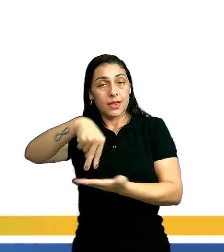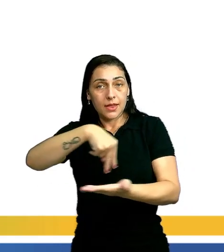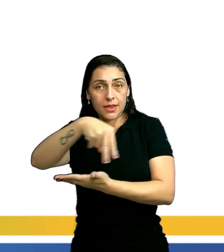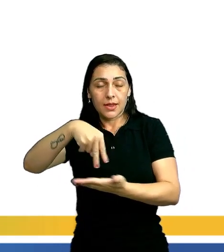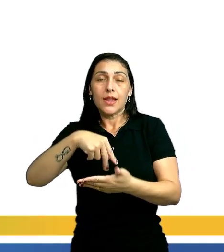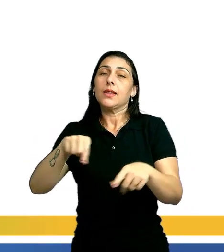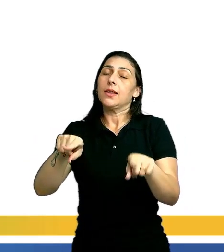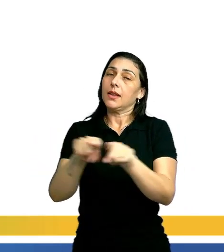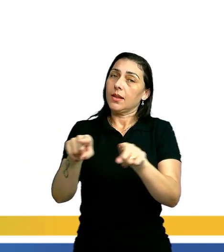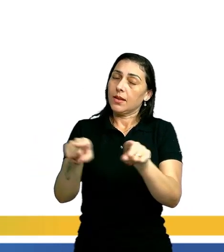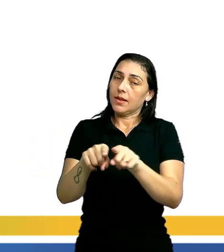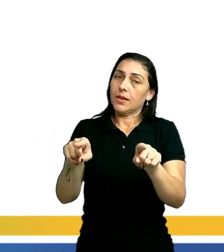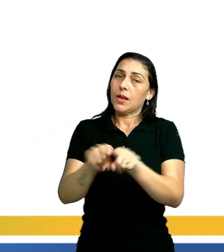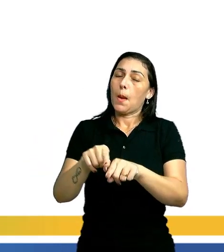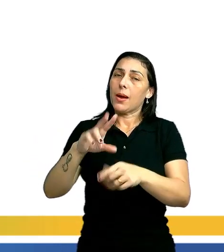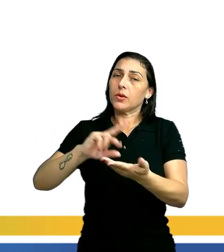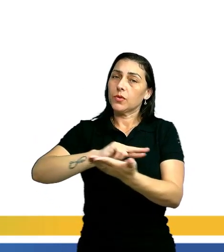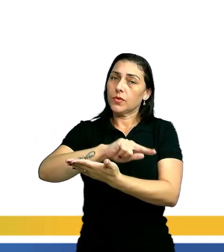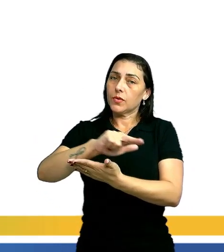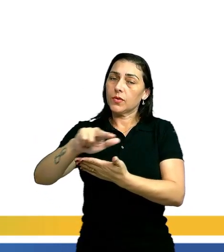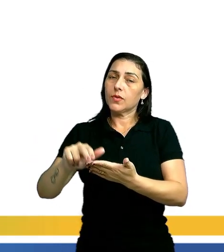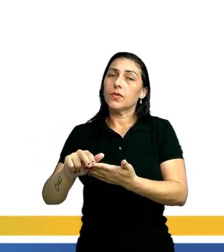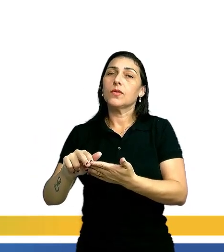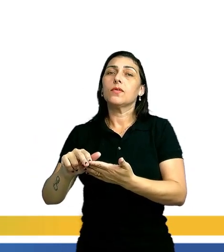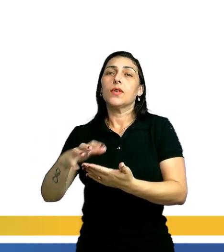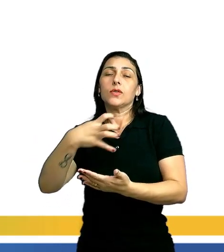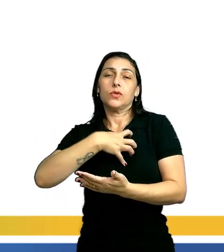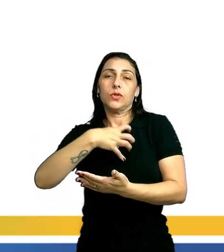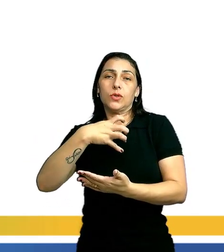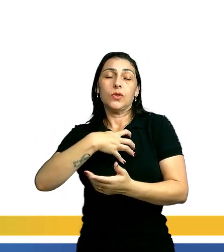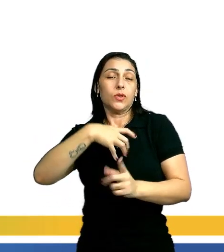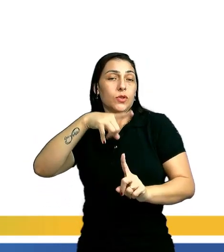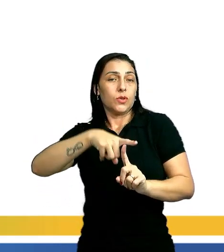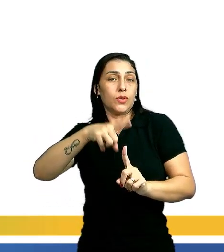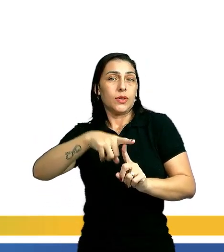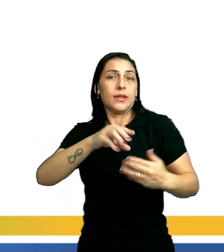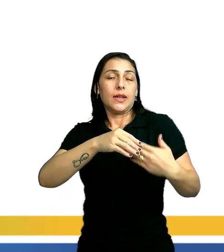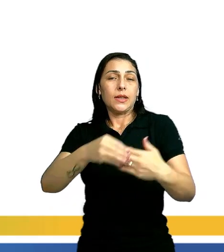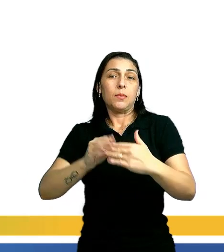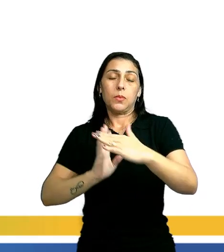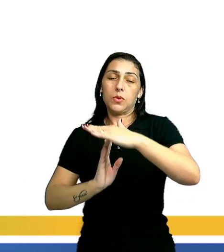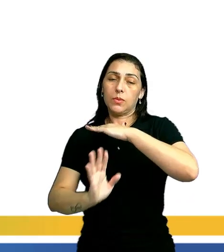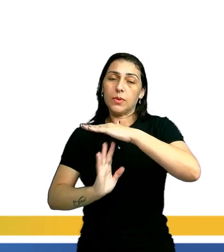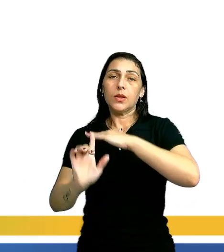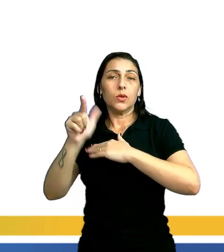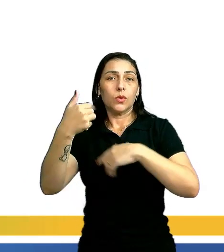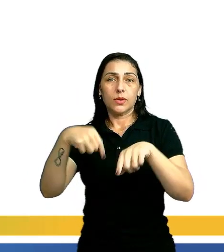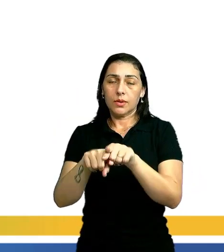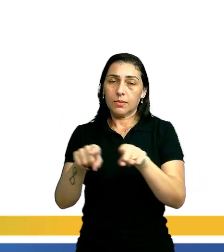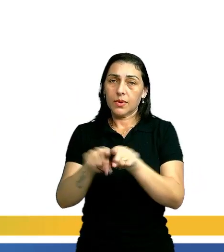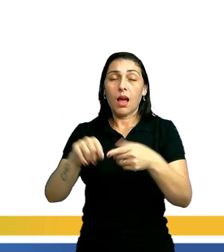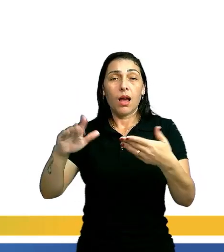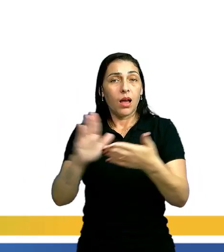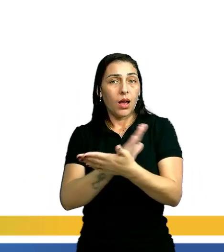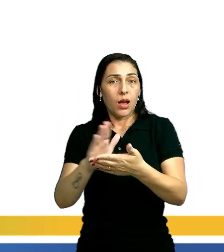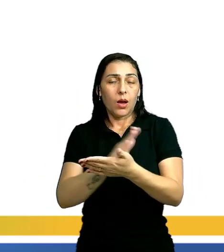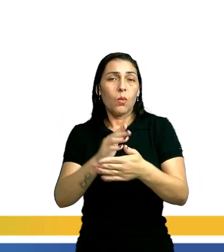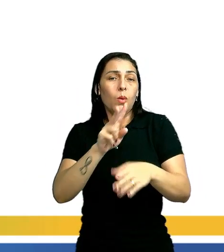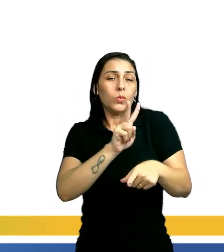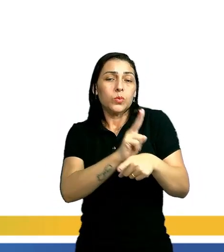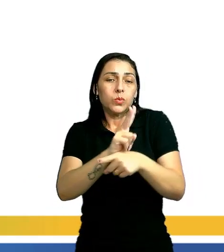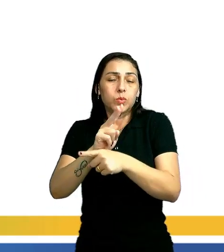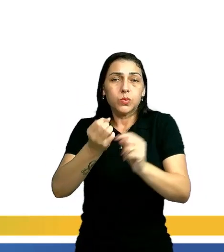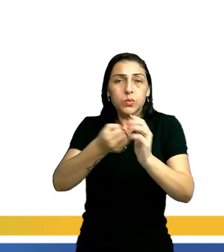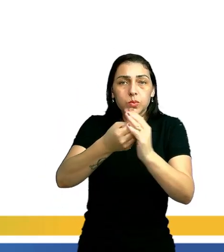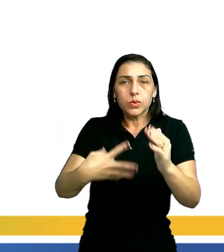relativas aos mais diversos rituais, danças trazidas pelos imigrantes, etc. Algumas preservam